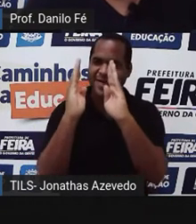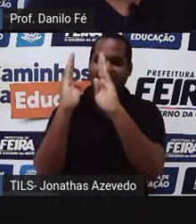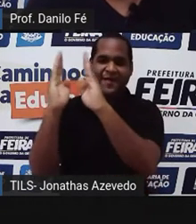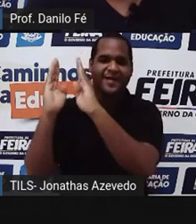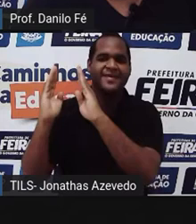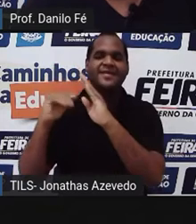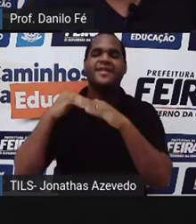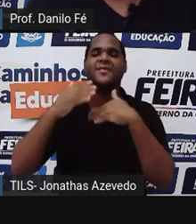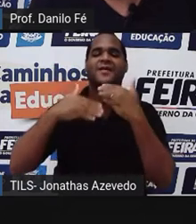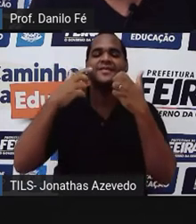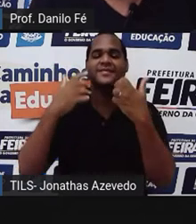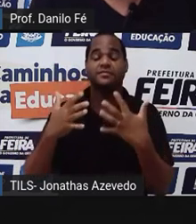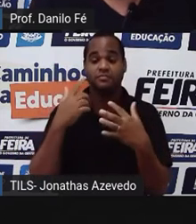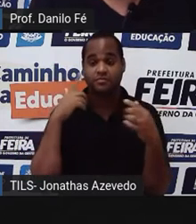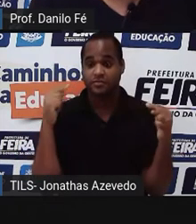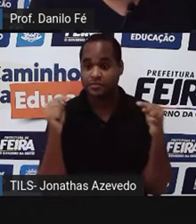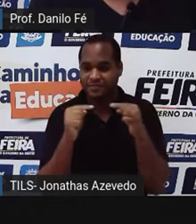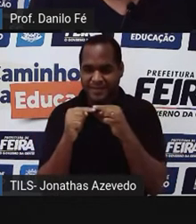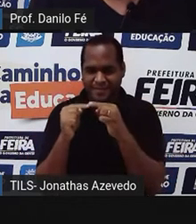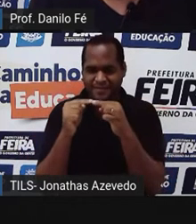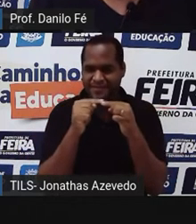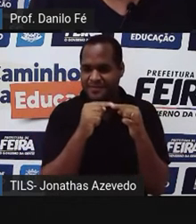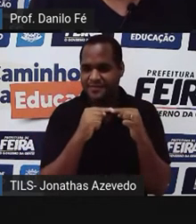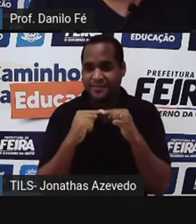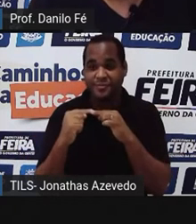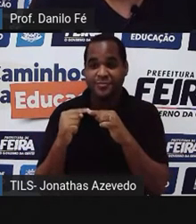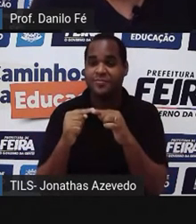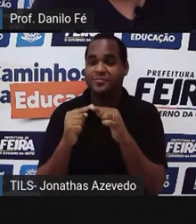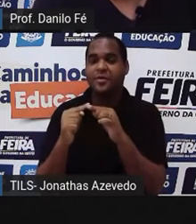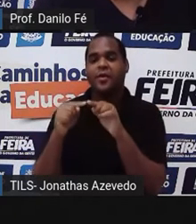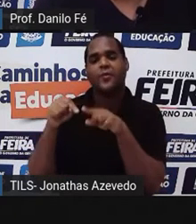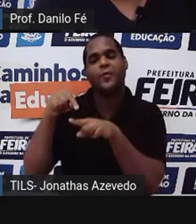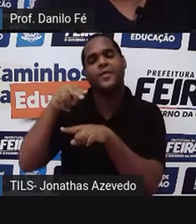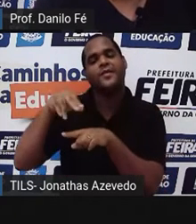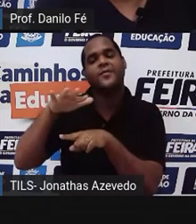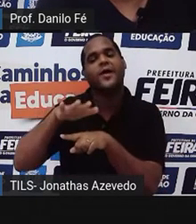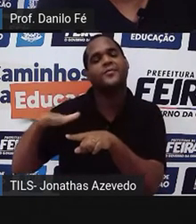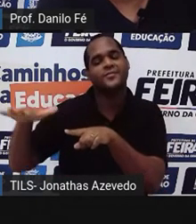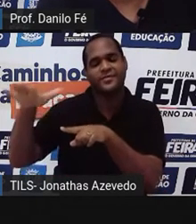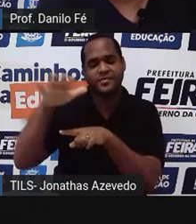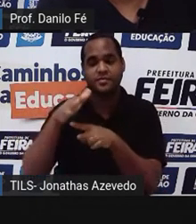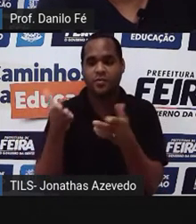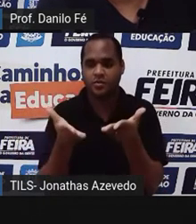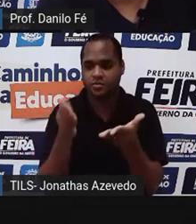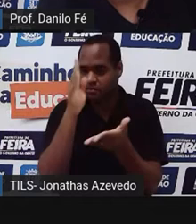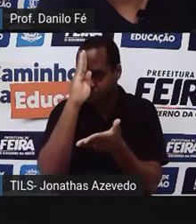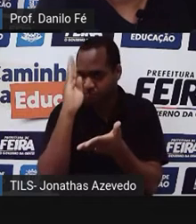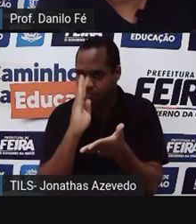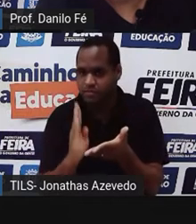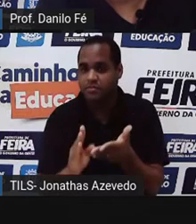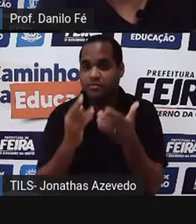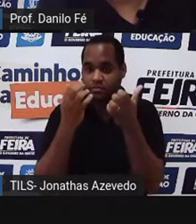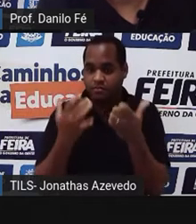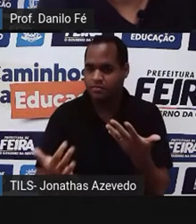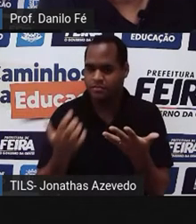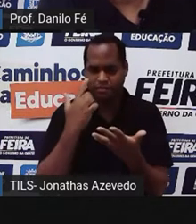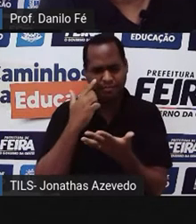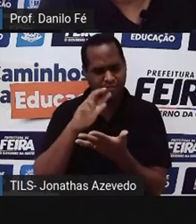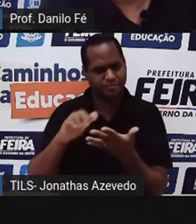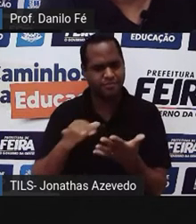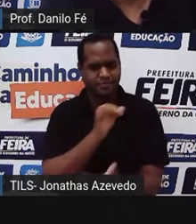que depois serviriam de base para a Biblioteca Nacional, que existe até hoje lá no Rio de Janeiro.